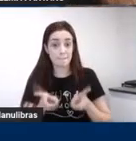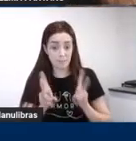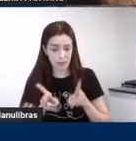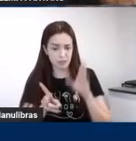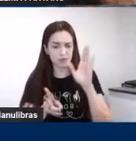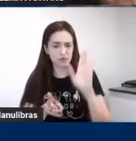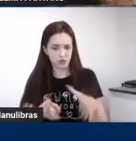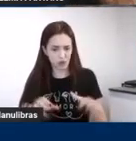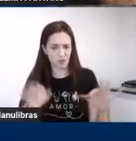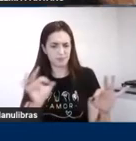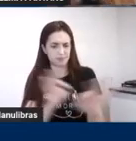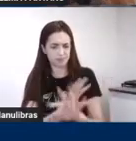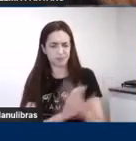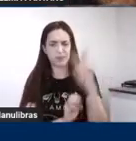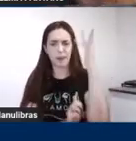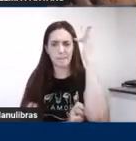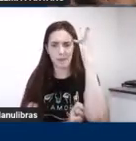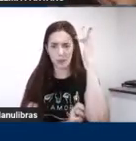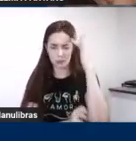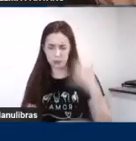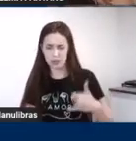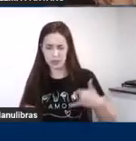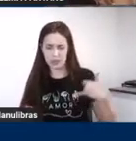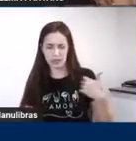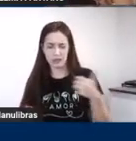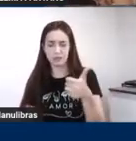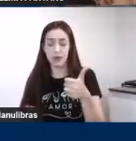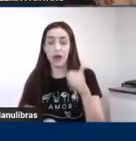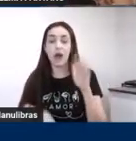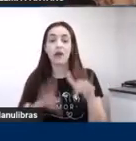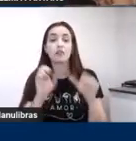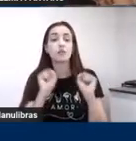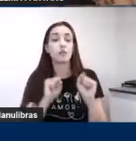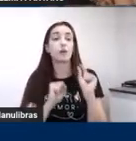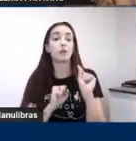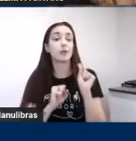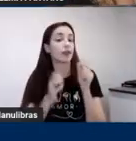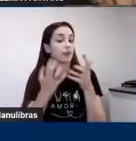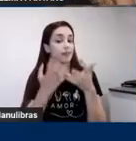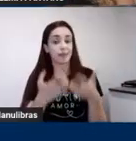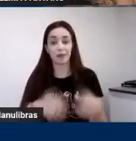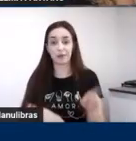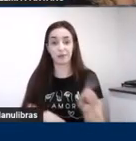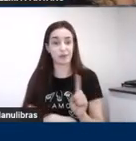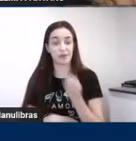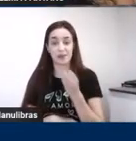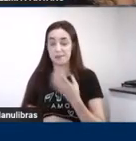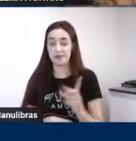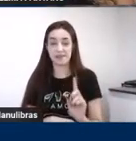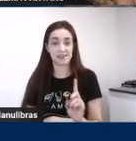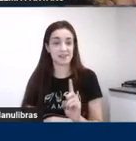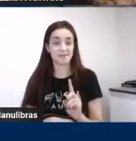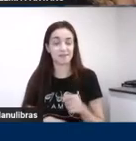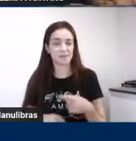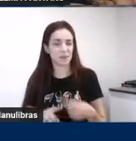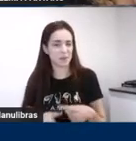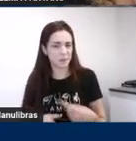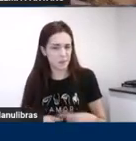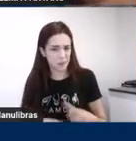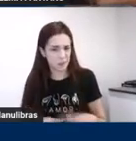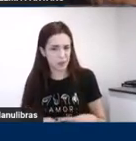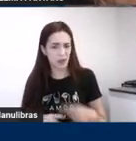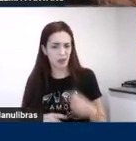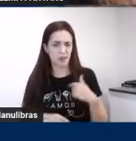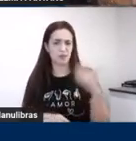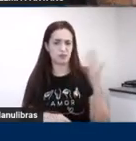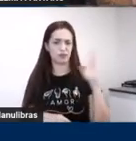plena, eu posso não estar funcionando bem. Ou seja, não é porque eu atinjo